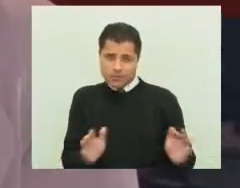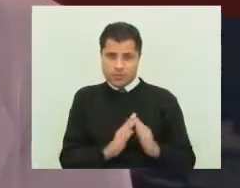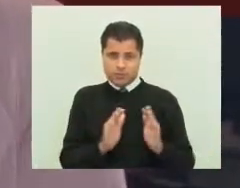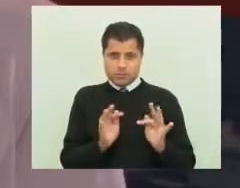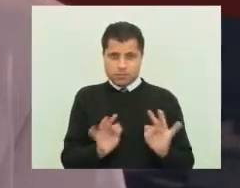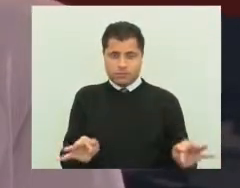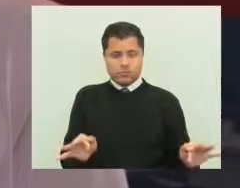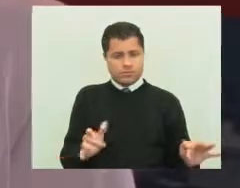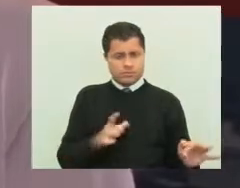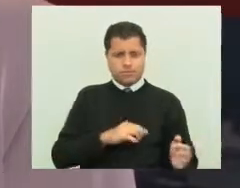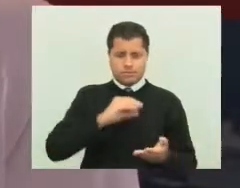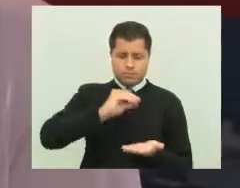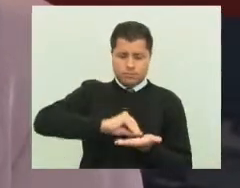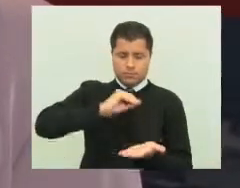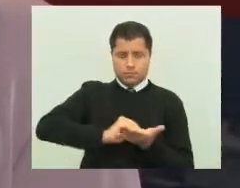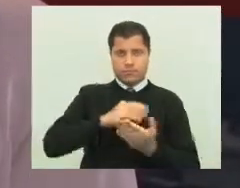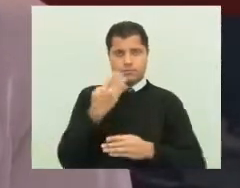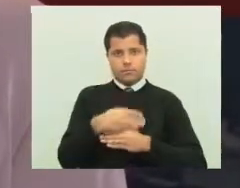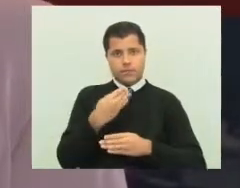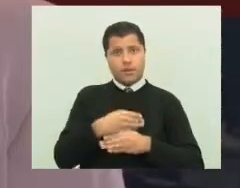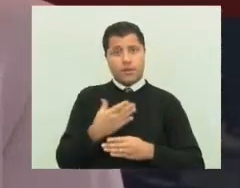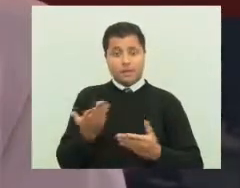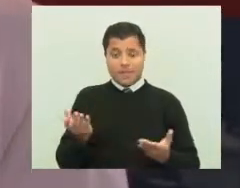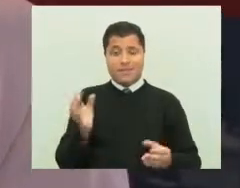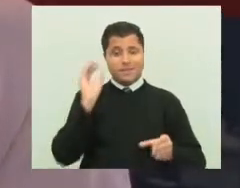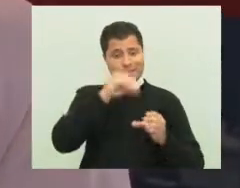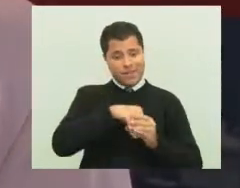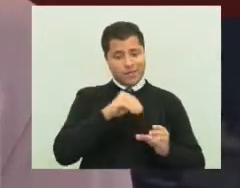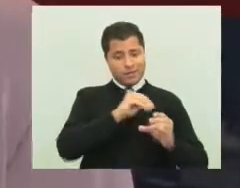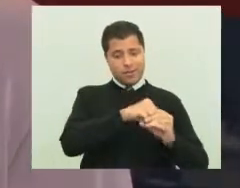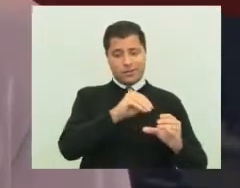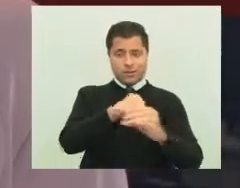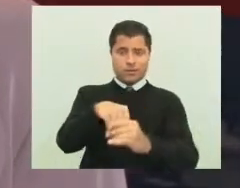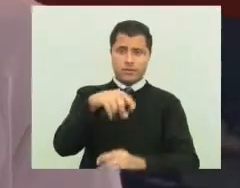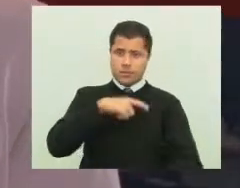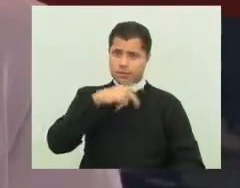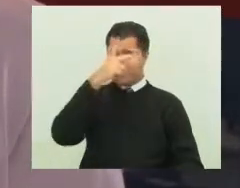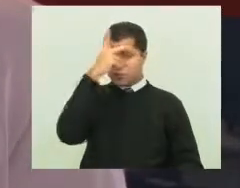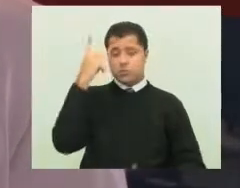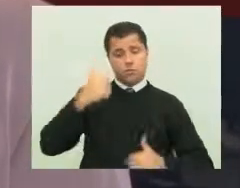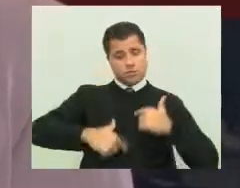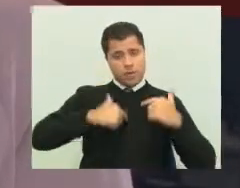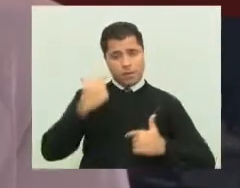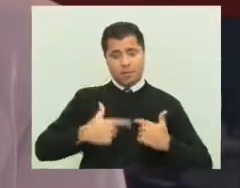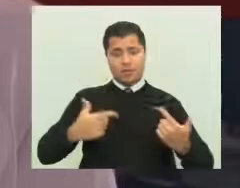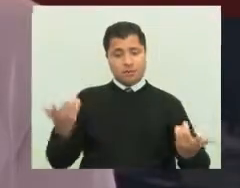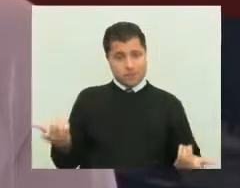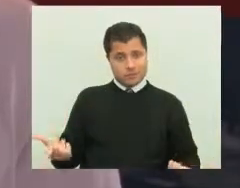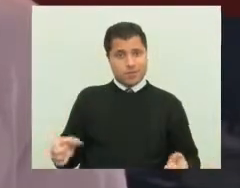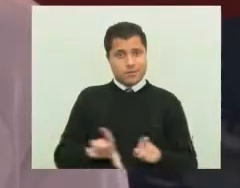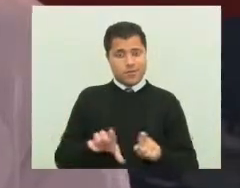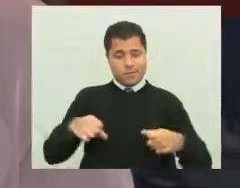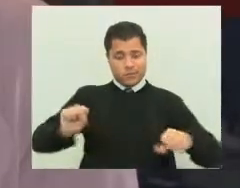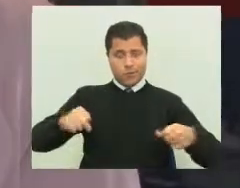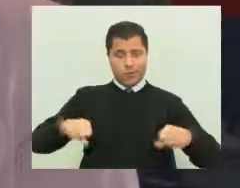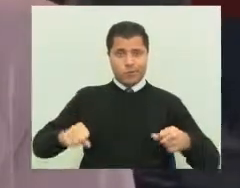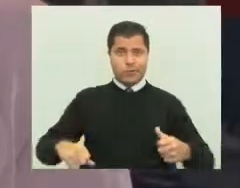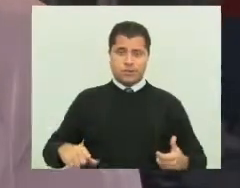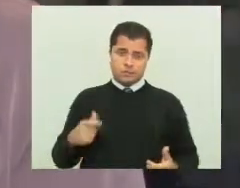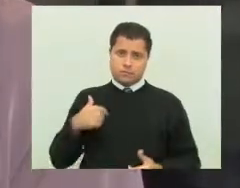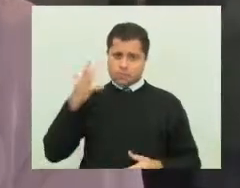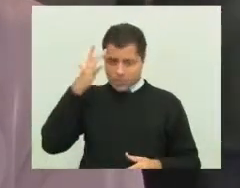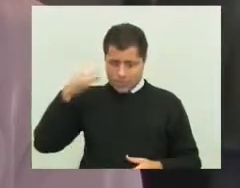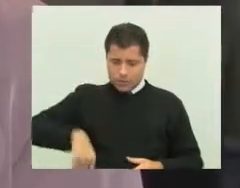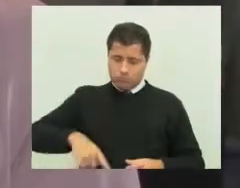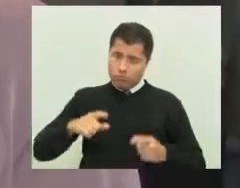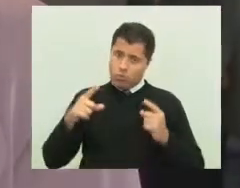dos táxis e tem esses trabalhadores que estão trabalhando com a questão da moto. Então, acho que foi rejeitado na casa, mas acho que é um